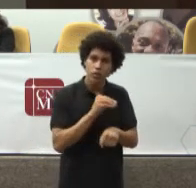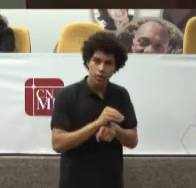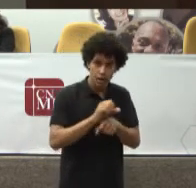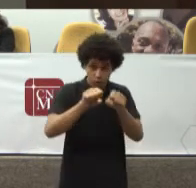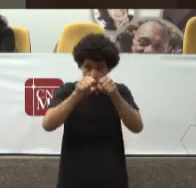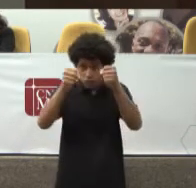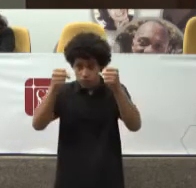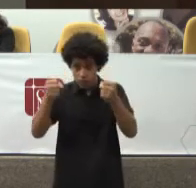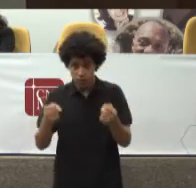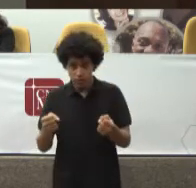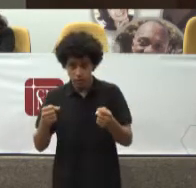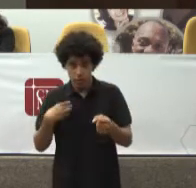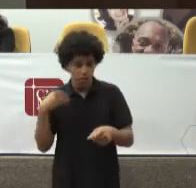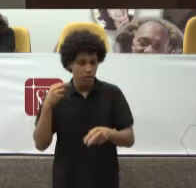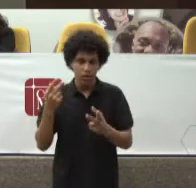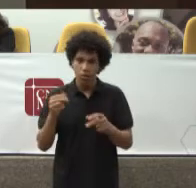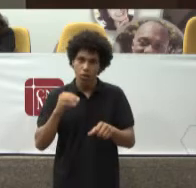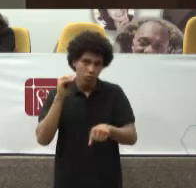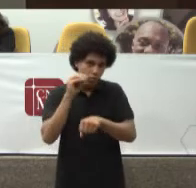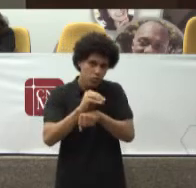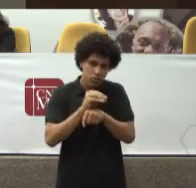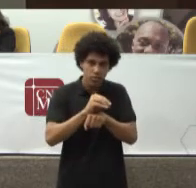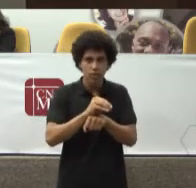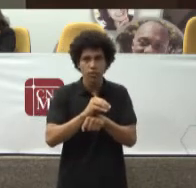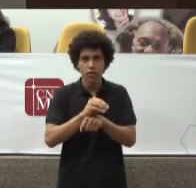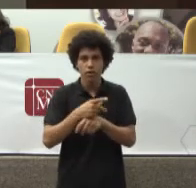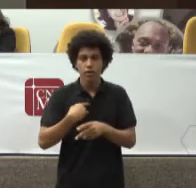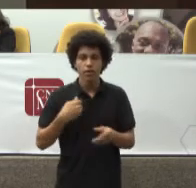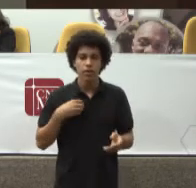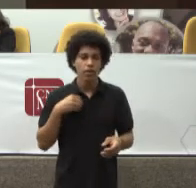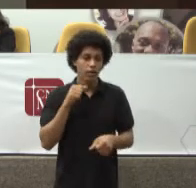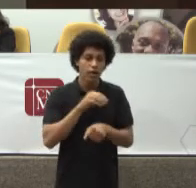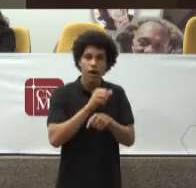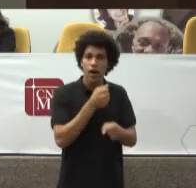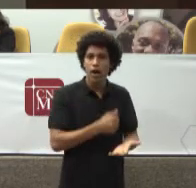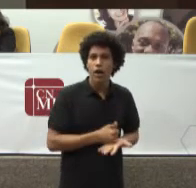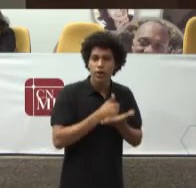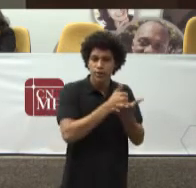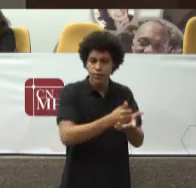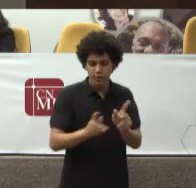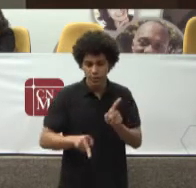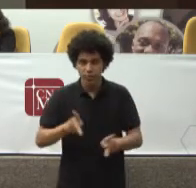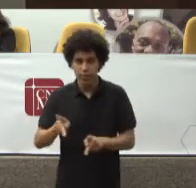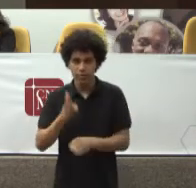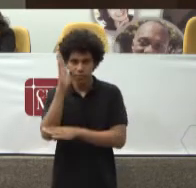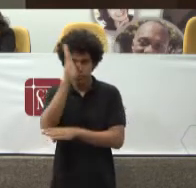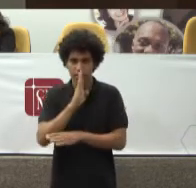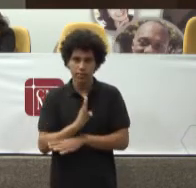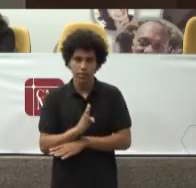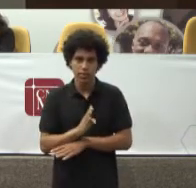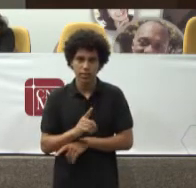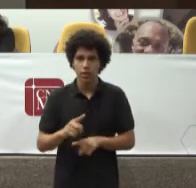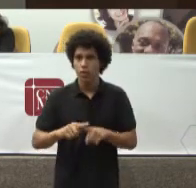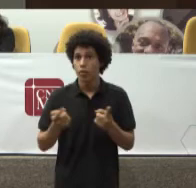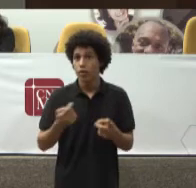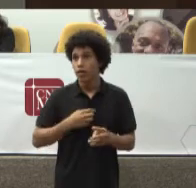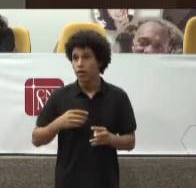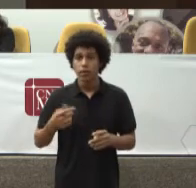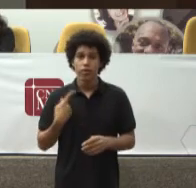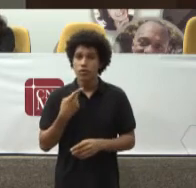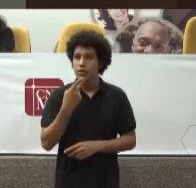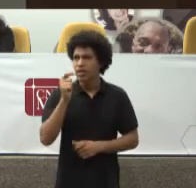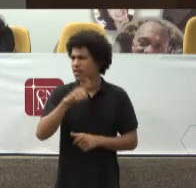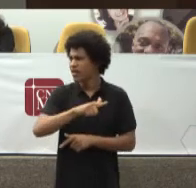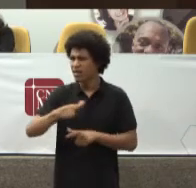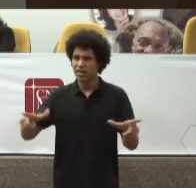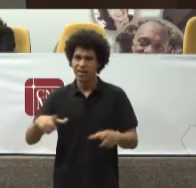Que atende Individualmente Ou customiza Cada um Não tem um sistema De saúde Para chamar de seu Nós temos um sistema Público